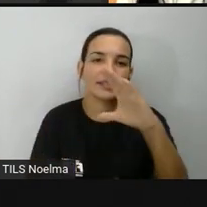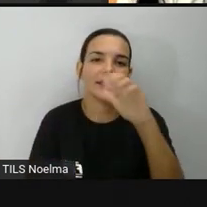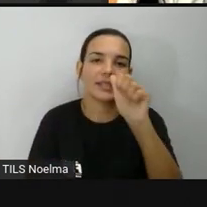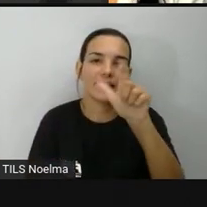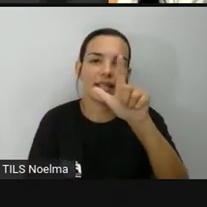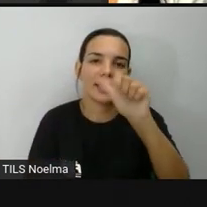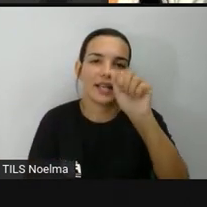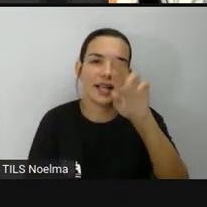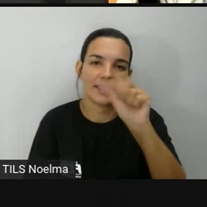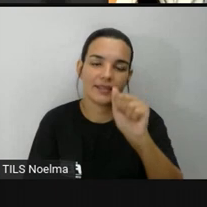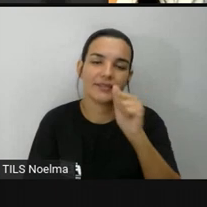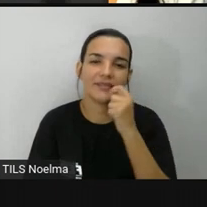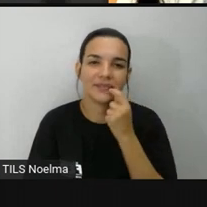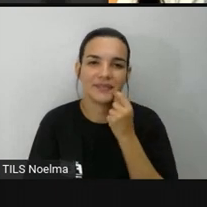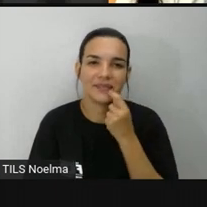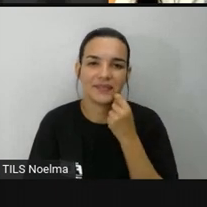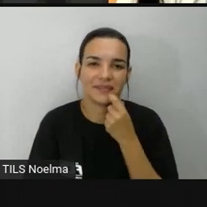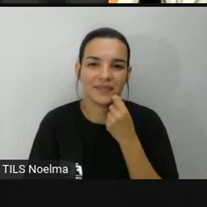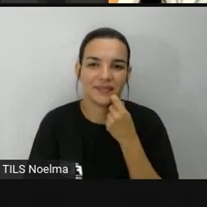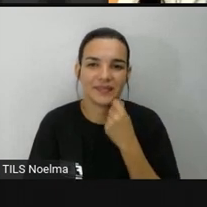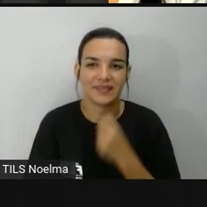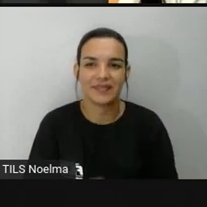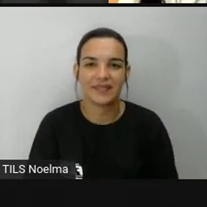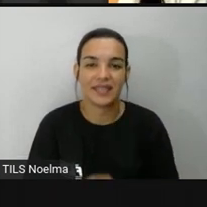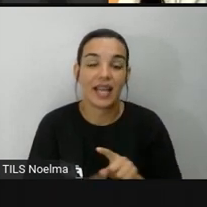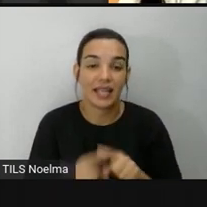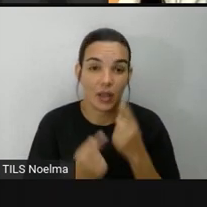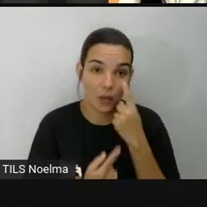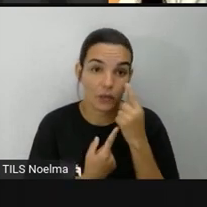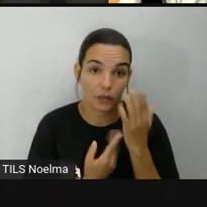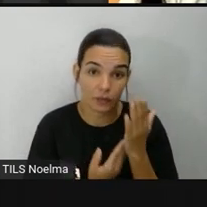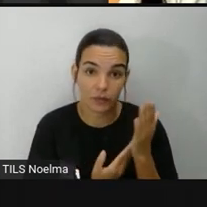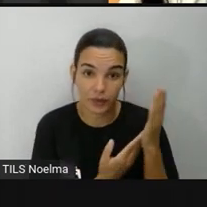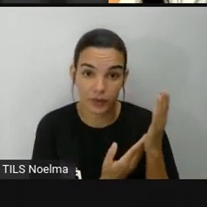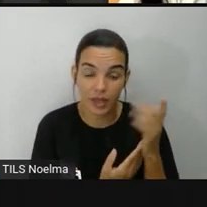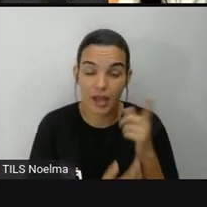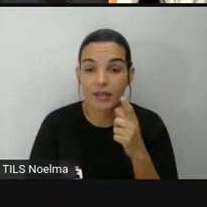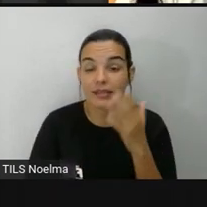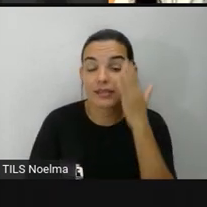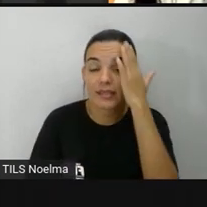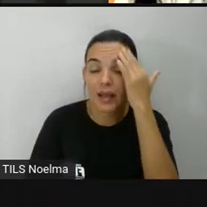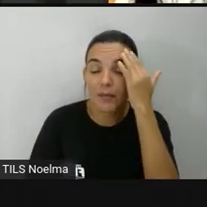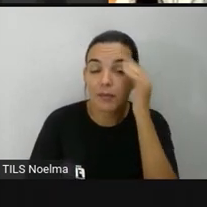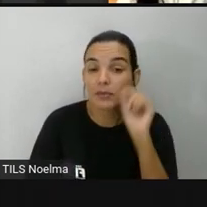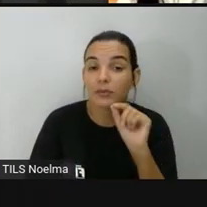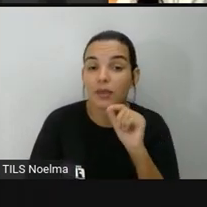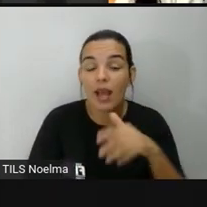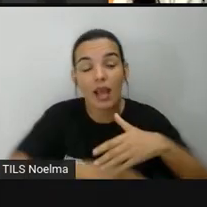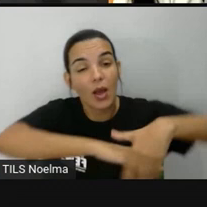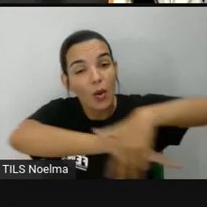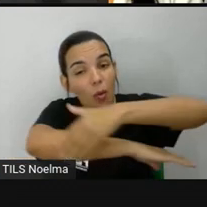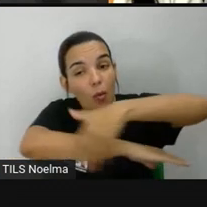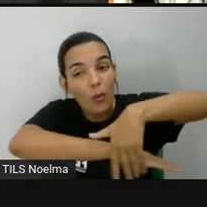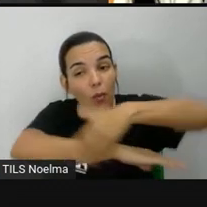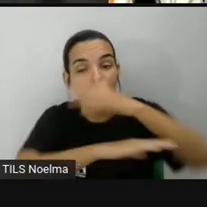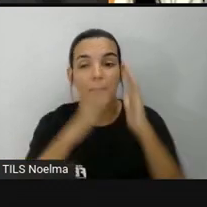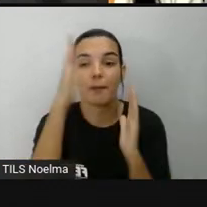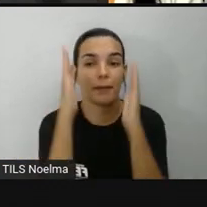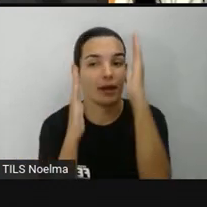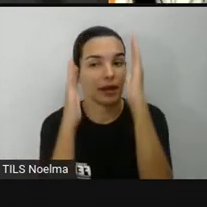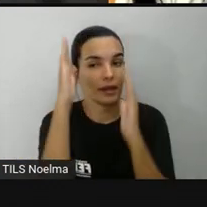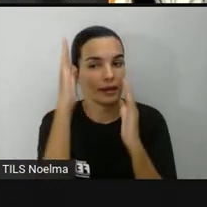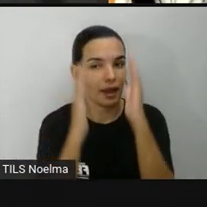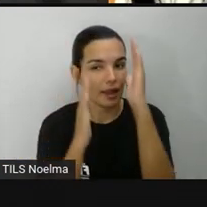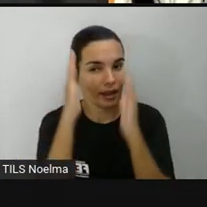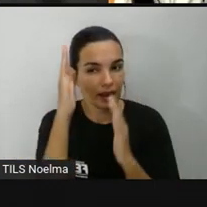Clara. Olha aí, o que a gente utilizou? Nós sabemos que são ruas paralelas às ruas